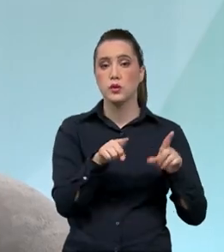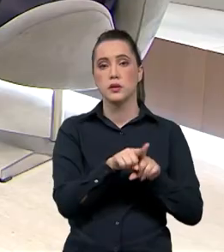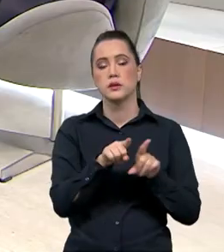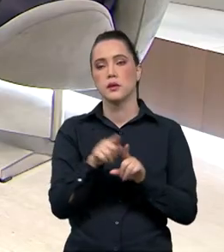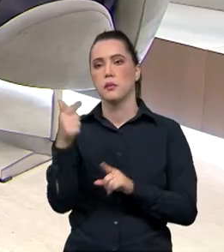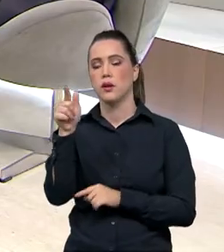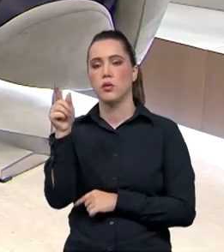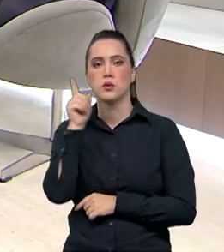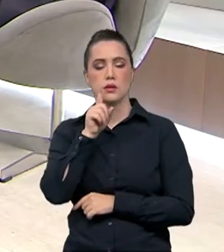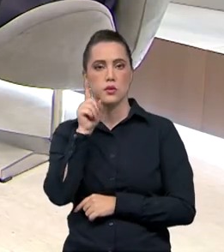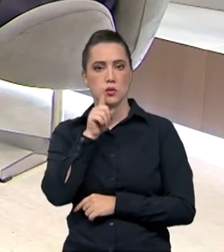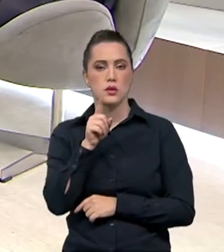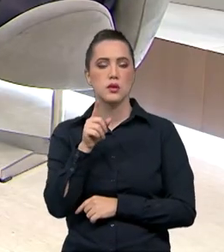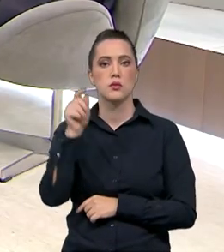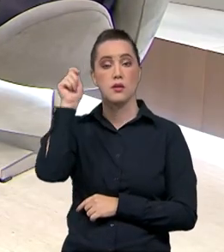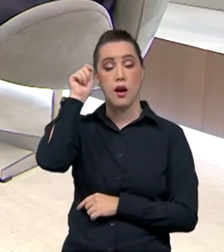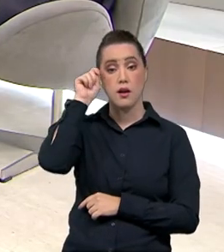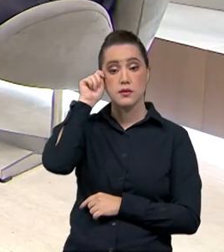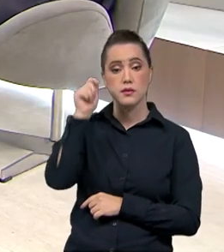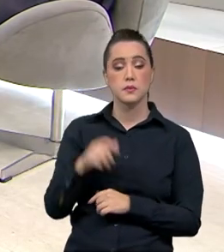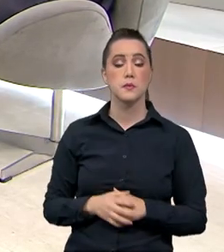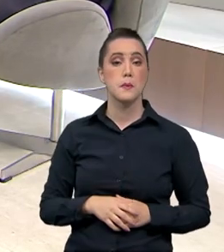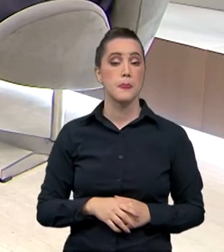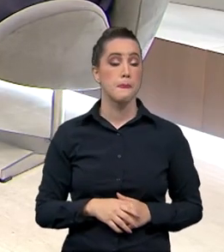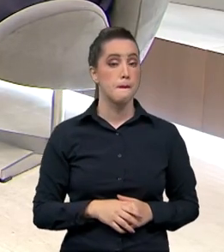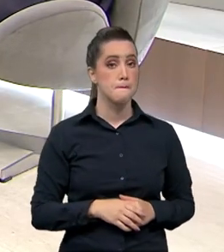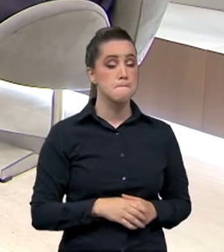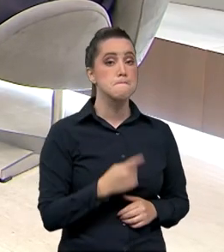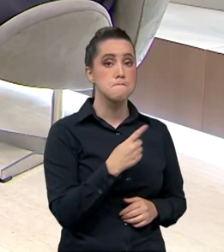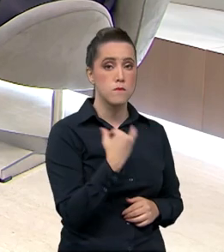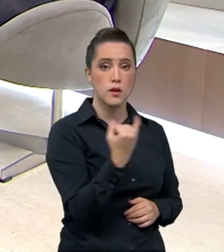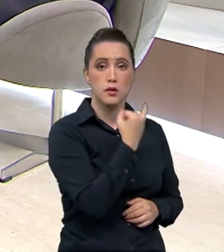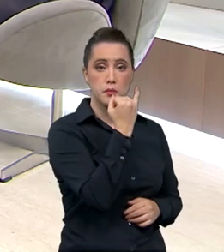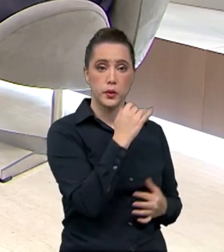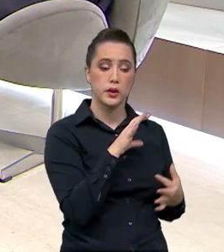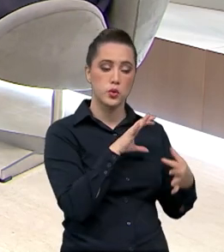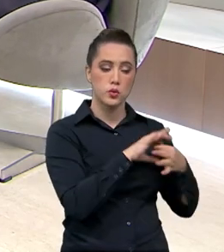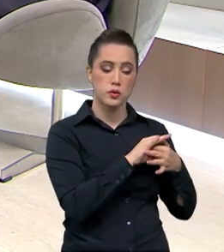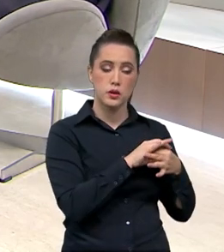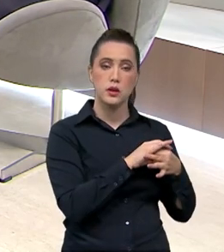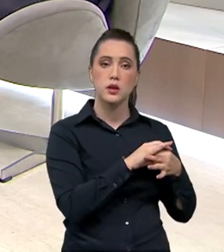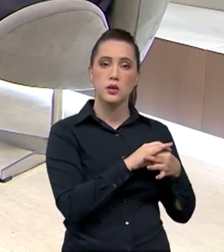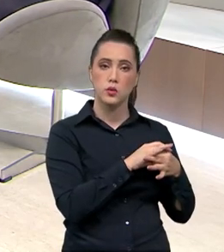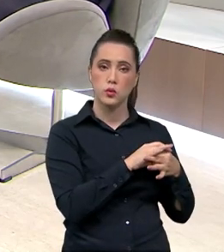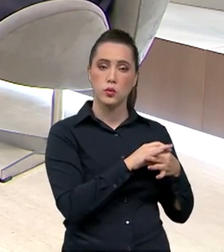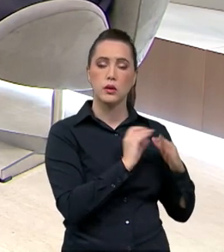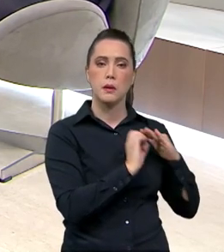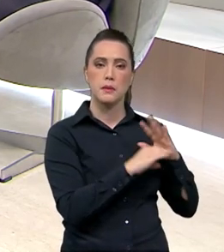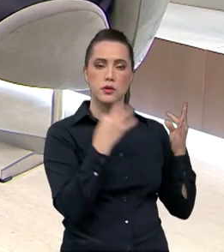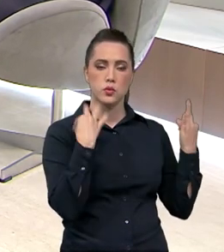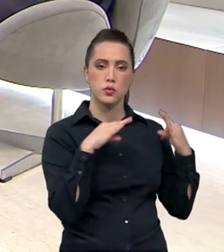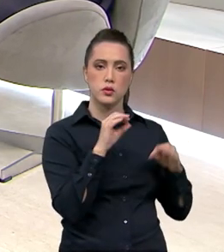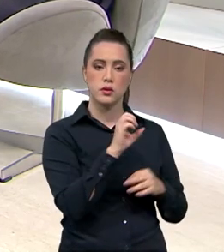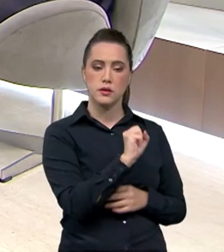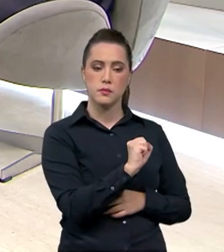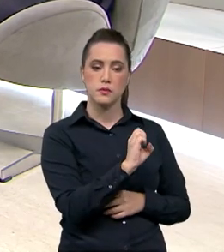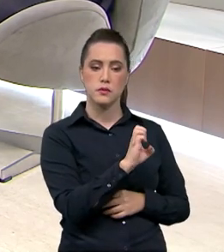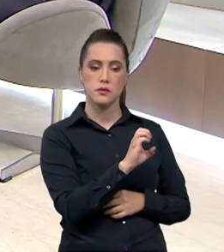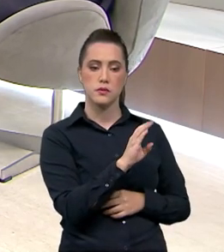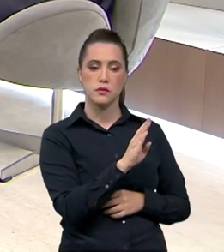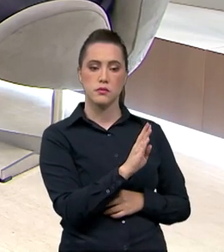aí vai. Agora, um parceiro importante da Embratur, que o senhor já mencionou, o Sebrae. Só para lembrar, assim, algumas ações aí